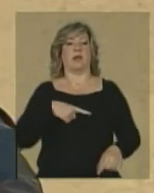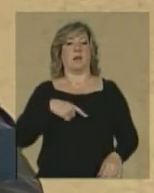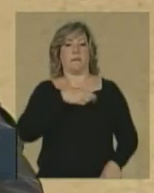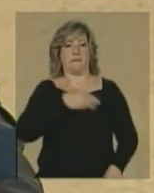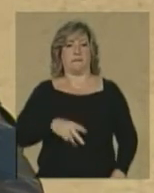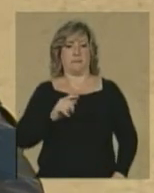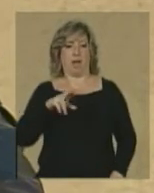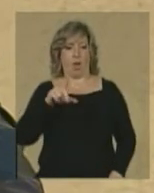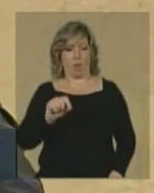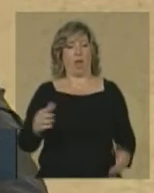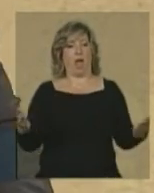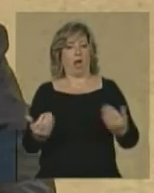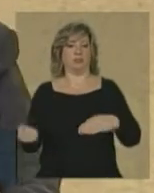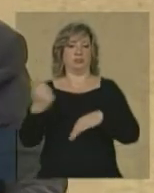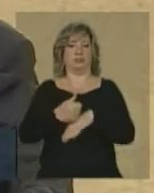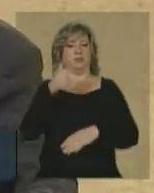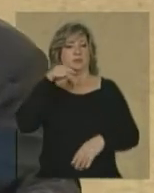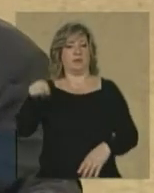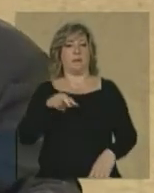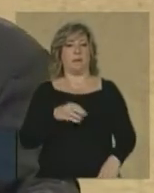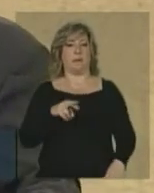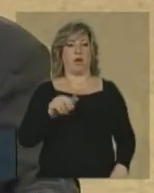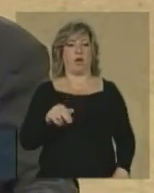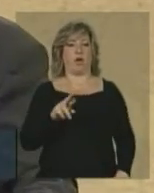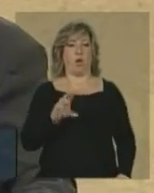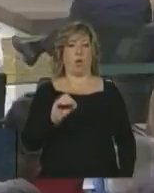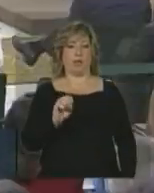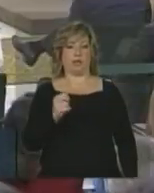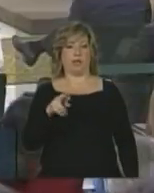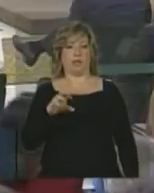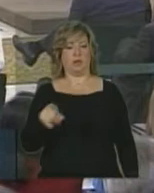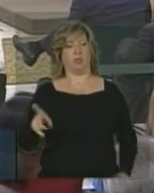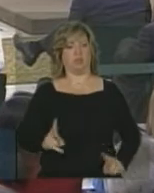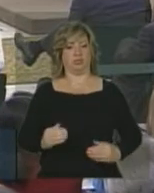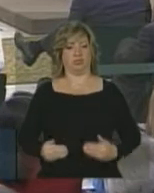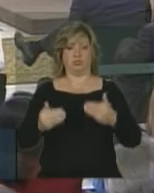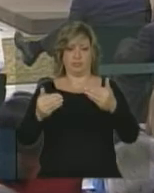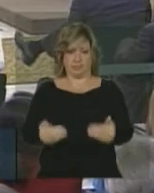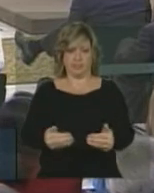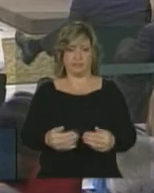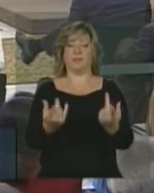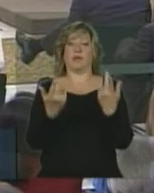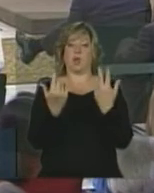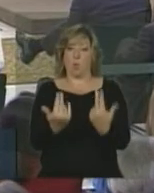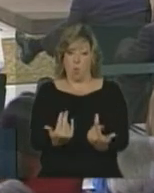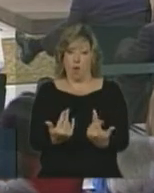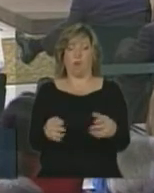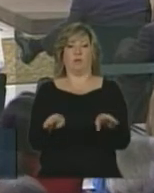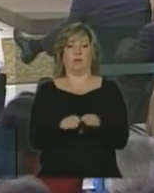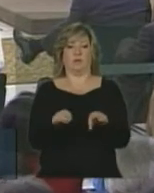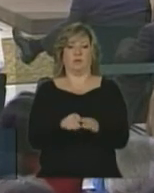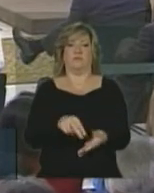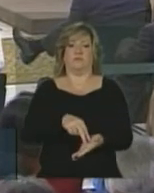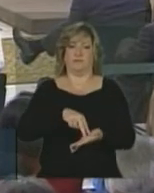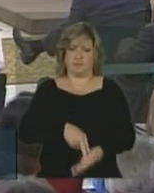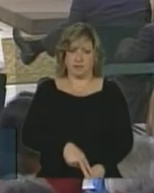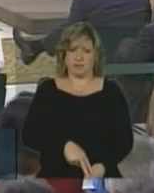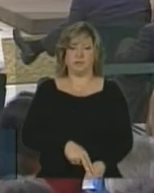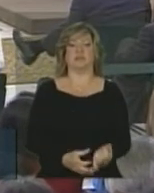acontece atualmente com a ministra Maria do Rosário Nunes. Da mesma forma igualmente firme,